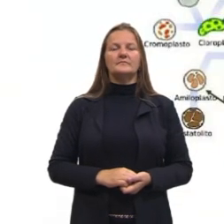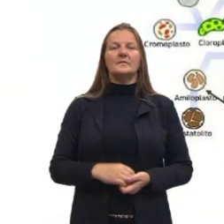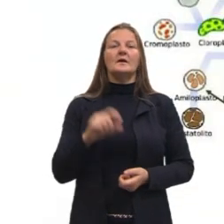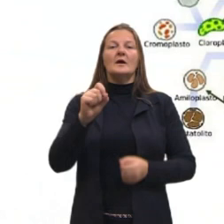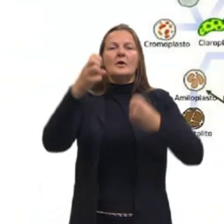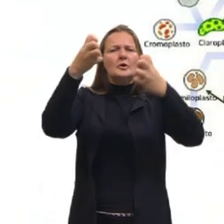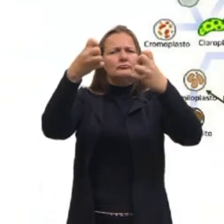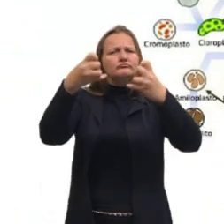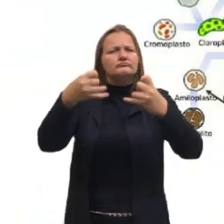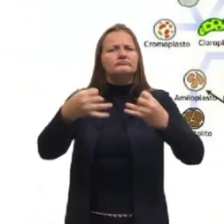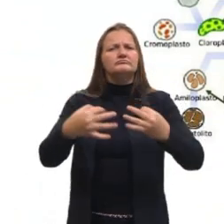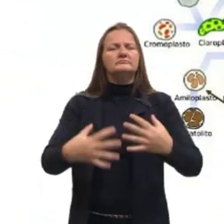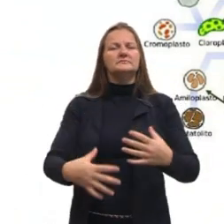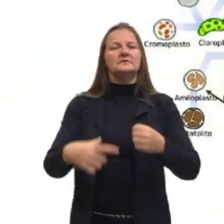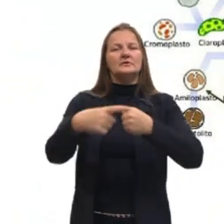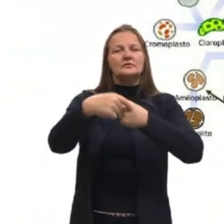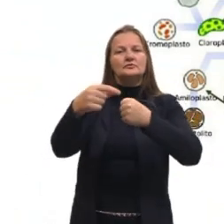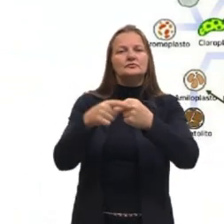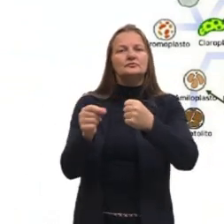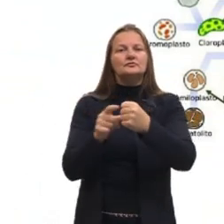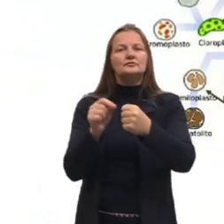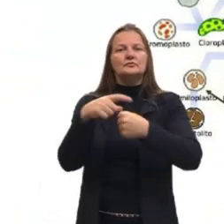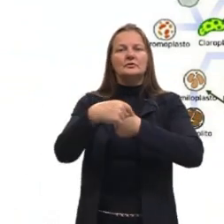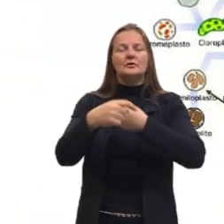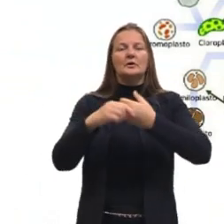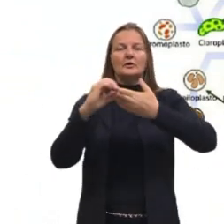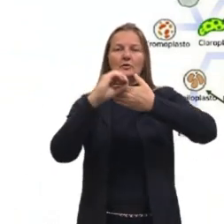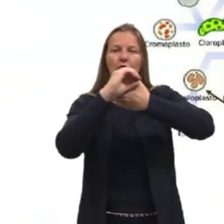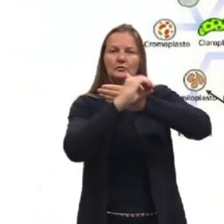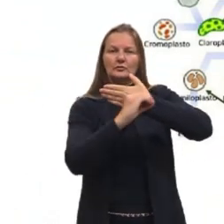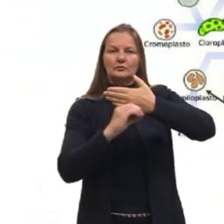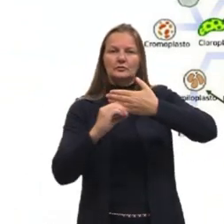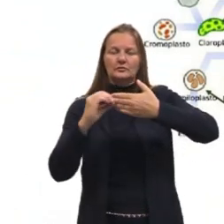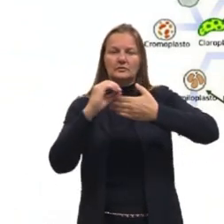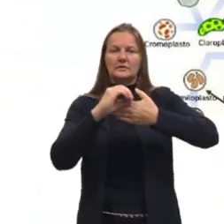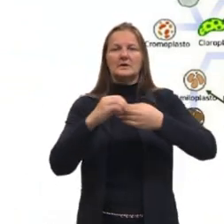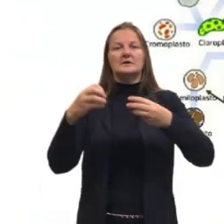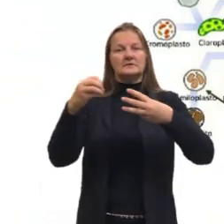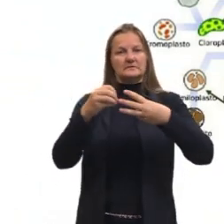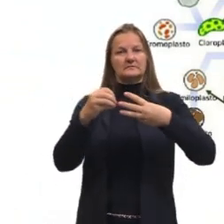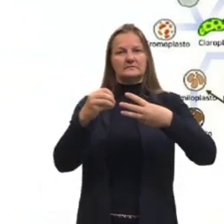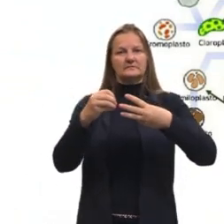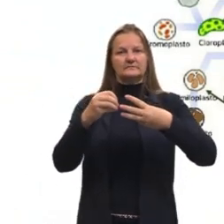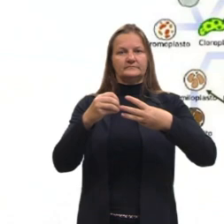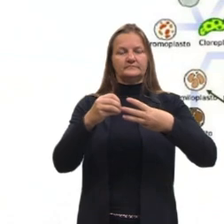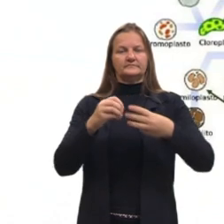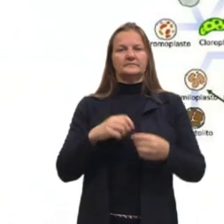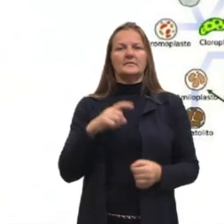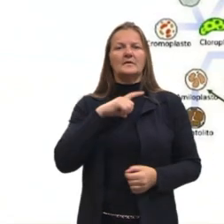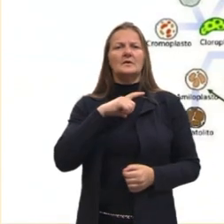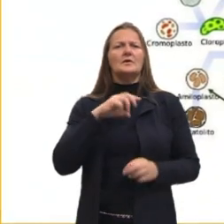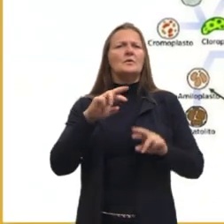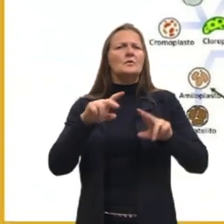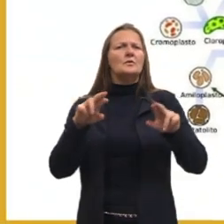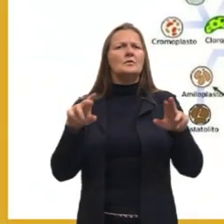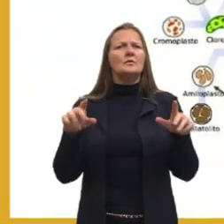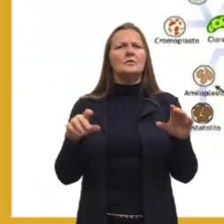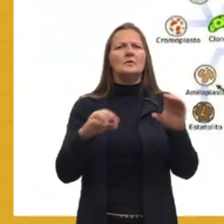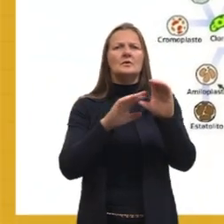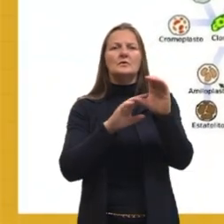Bom, aqui são as organelas citoplasmáticas, as organelas celulares. Então, aqui é um